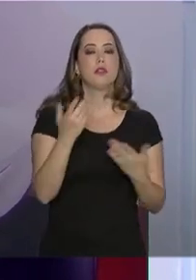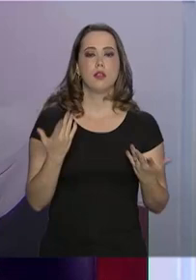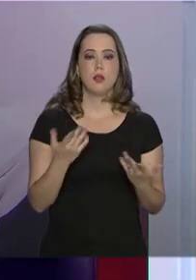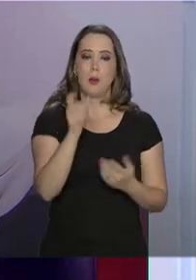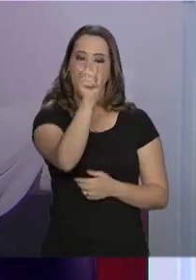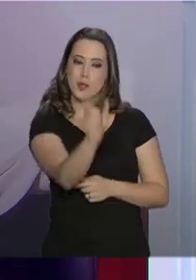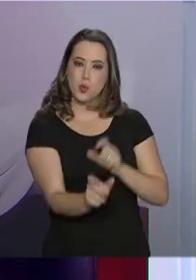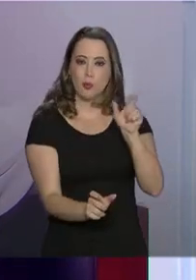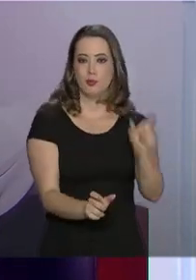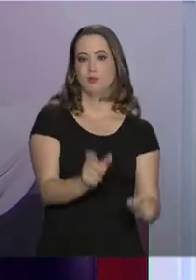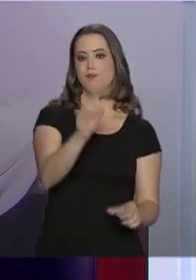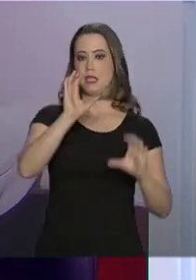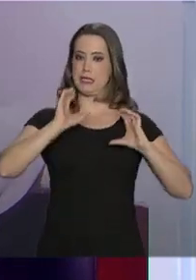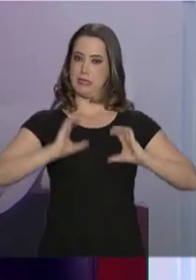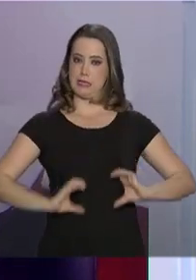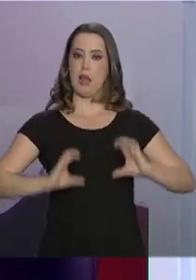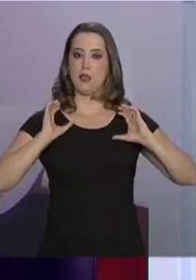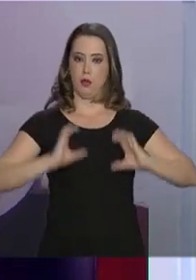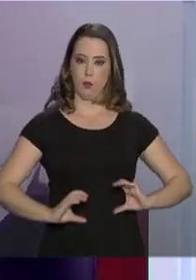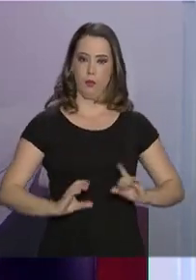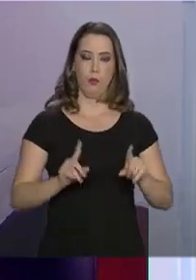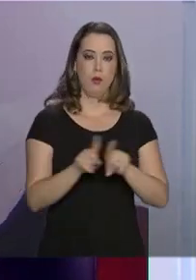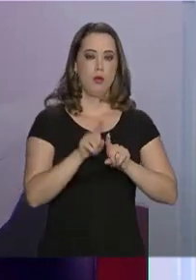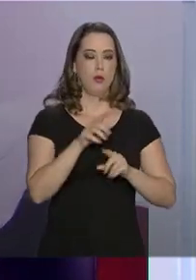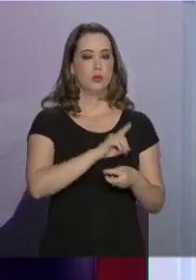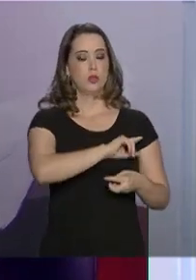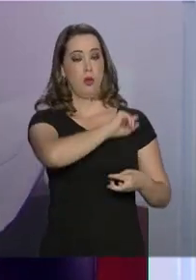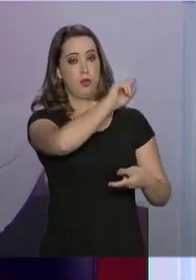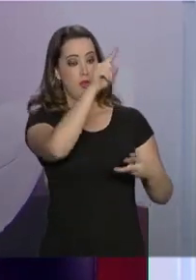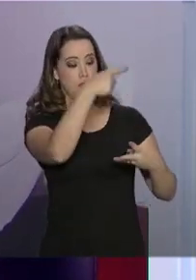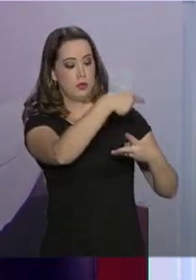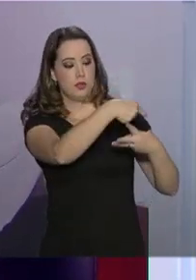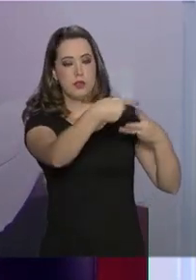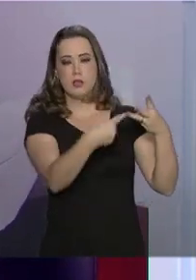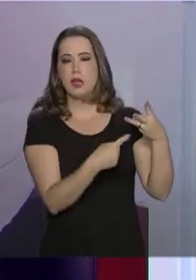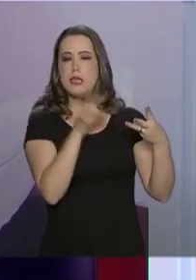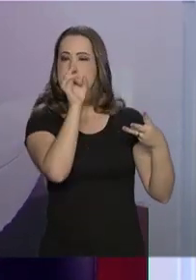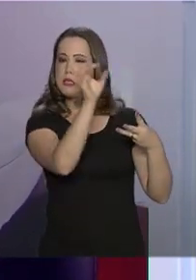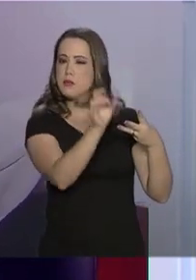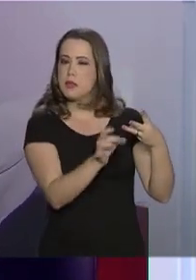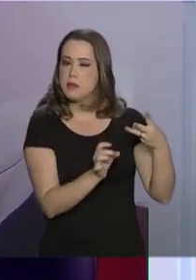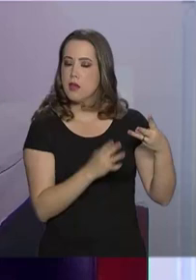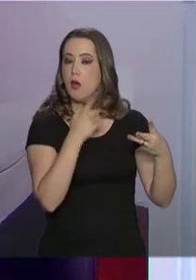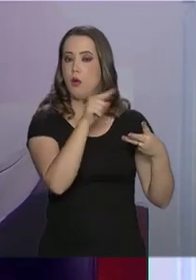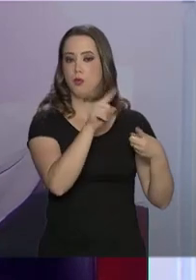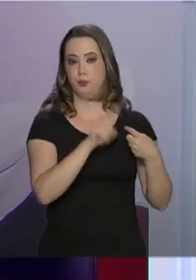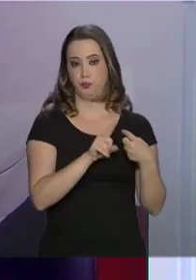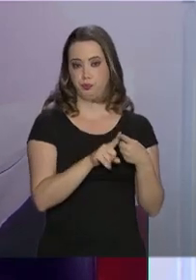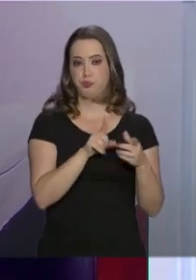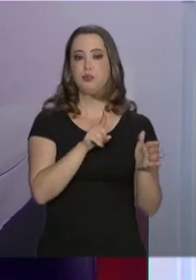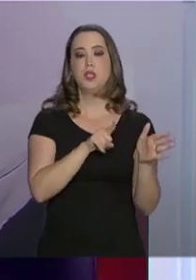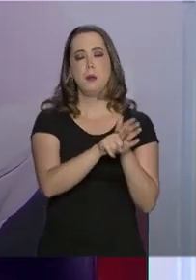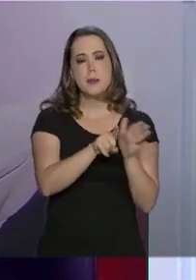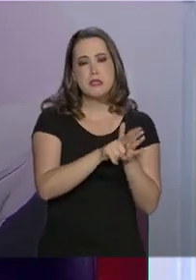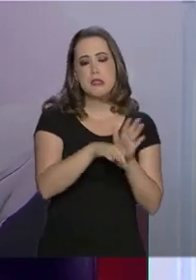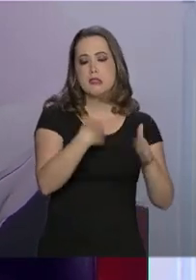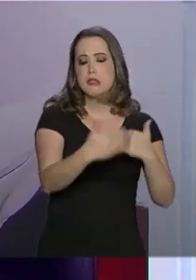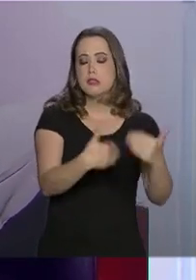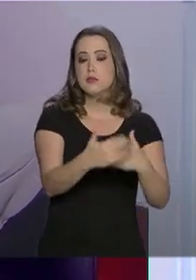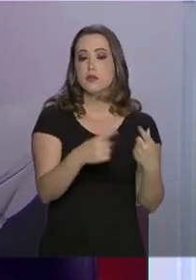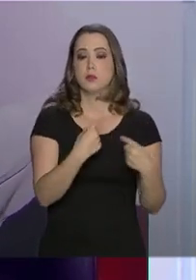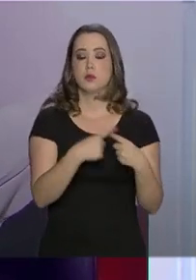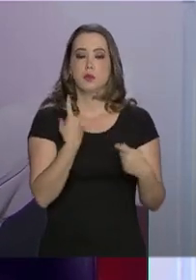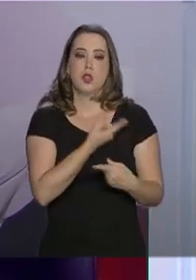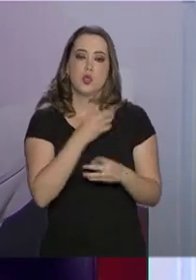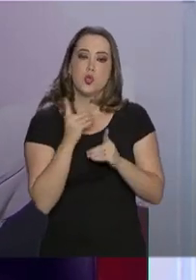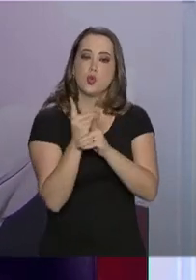com três frentes de trabalho muito específicas. Uma frente é a frente de pesquisa e desenvolvimento, no sentido de